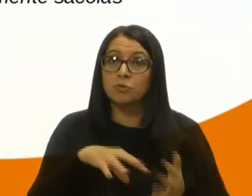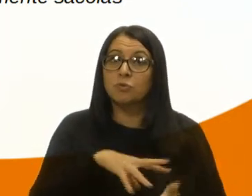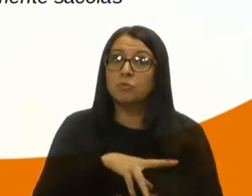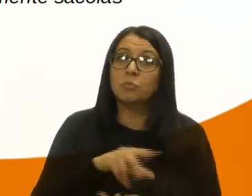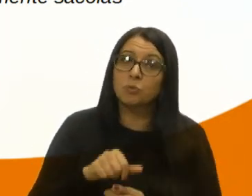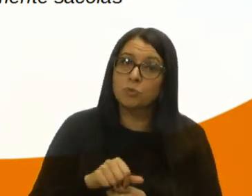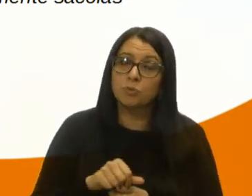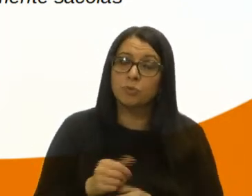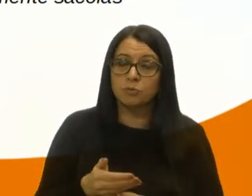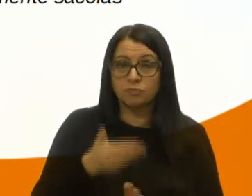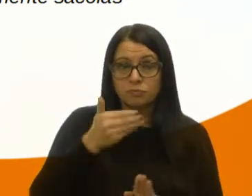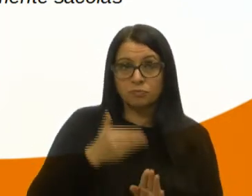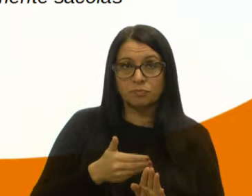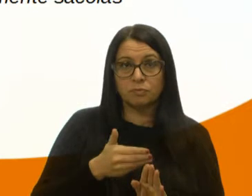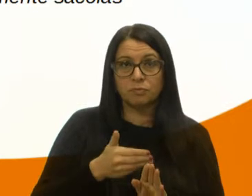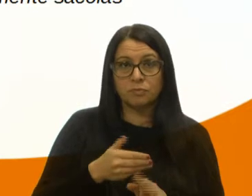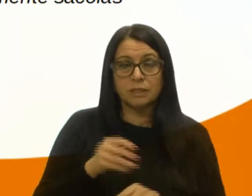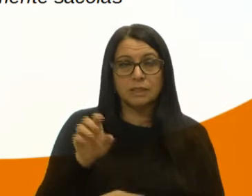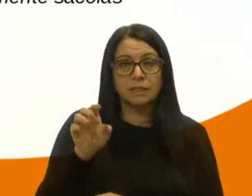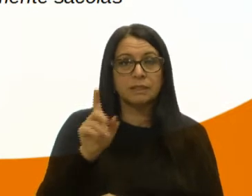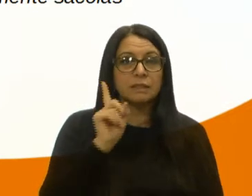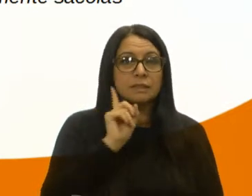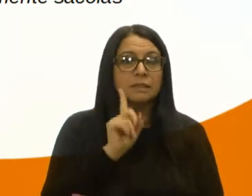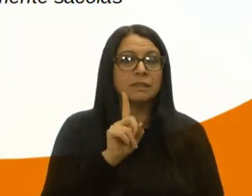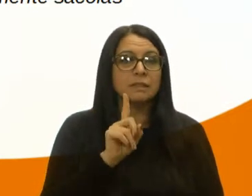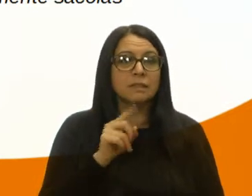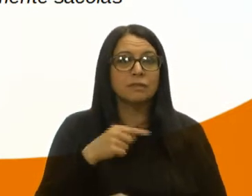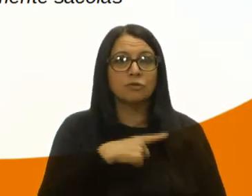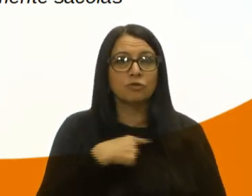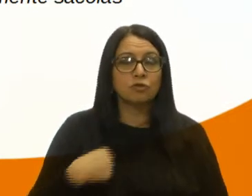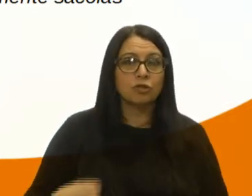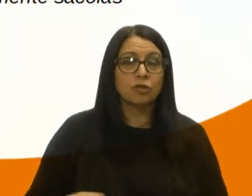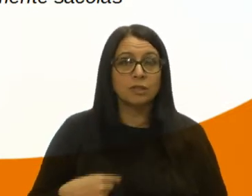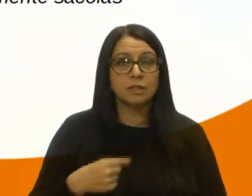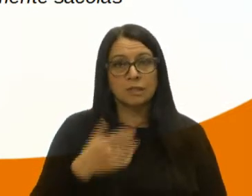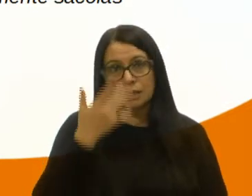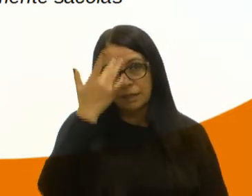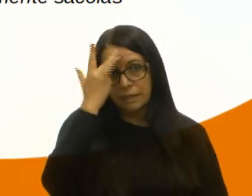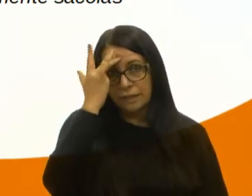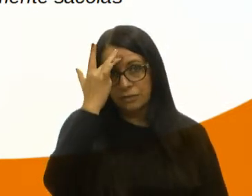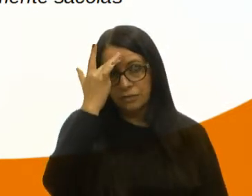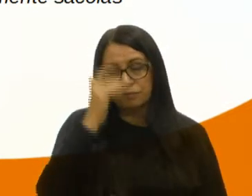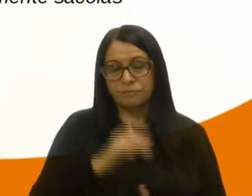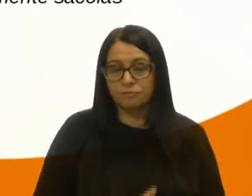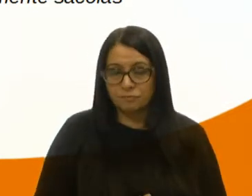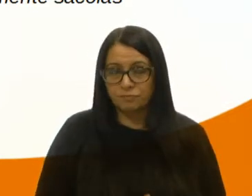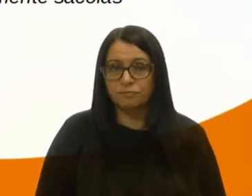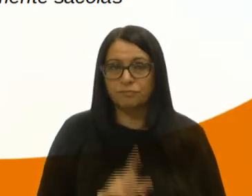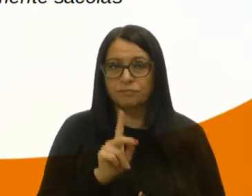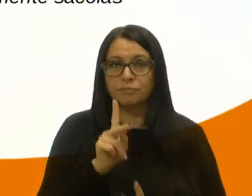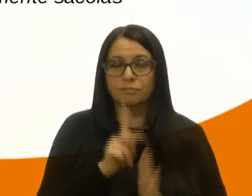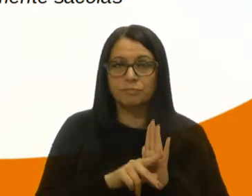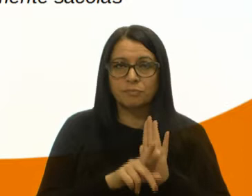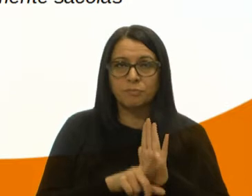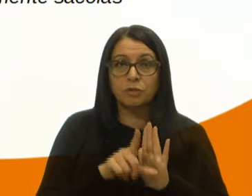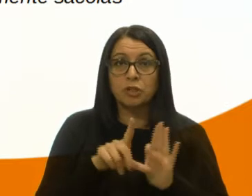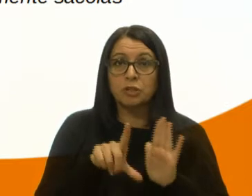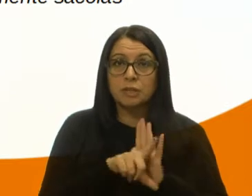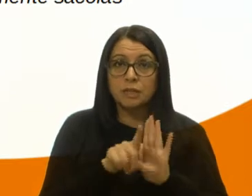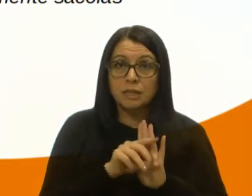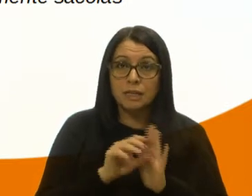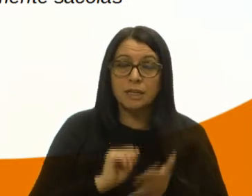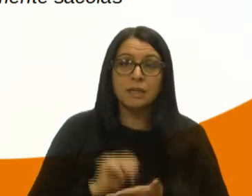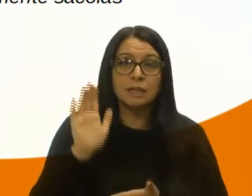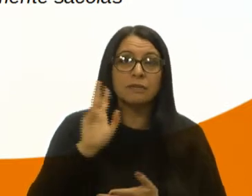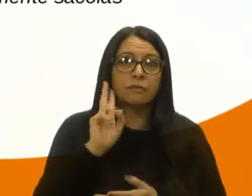atrás apenas de Estados Unidos, China e Índia. Quando possível, uma parte. Então, esse projeto de lei vem no sentido de